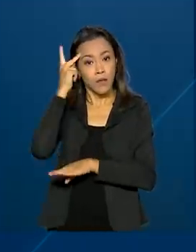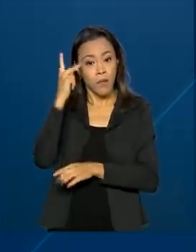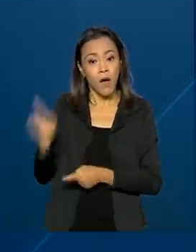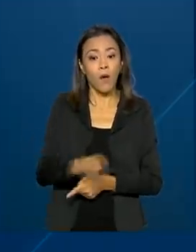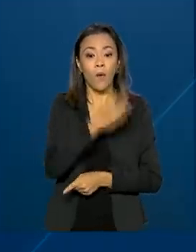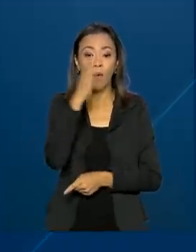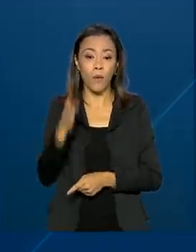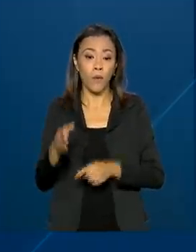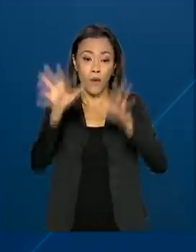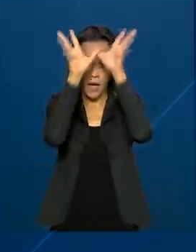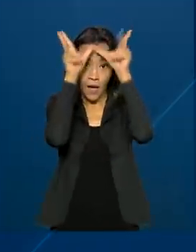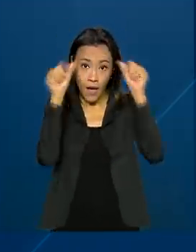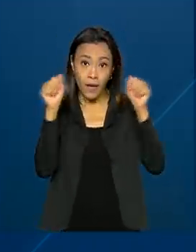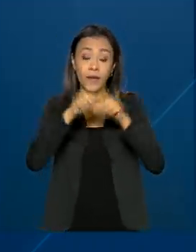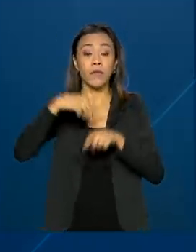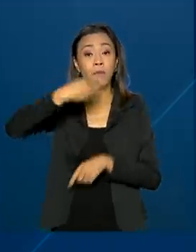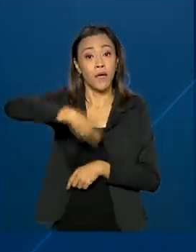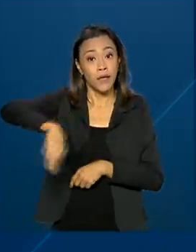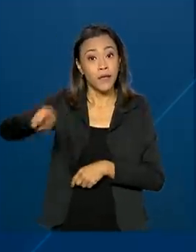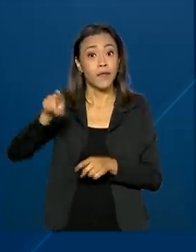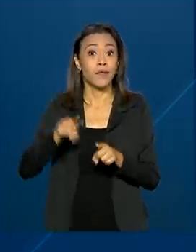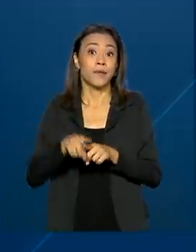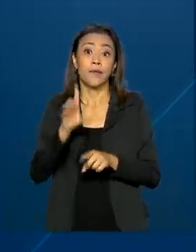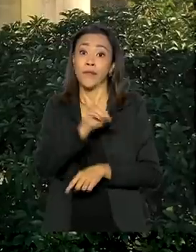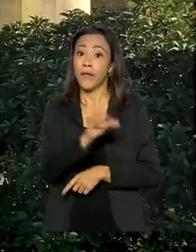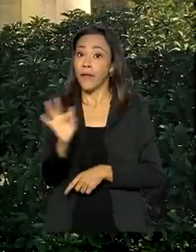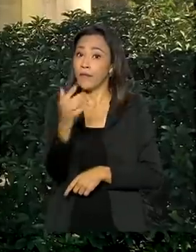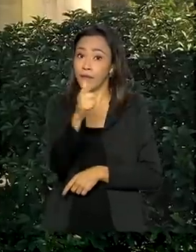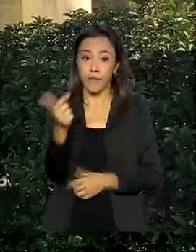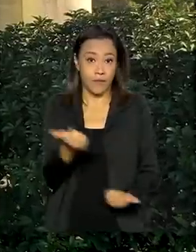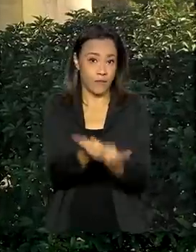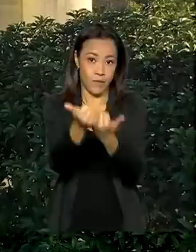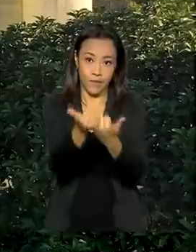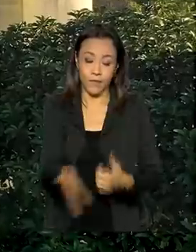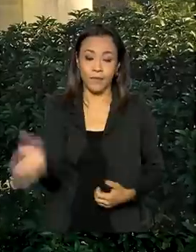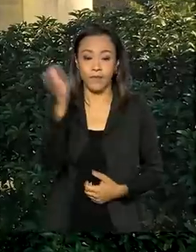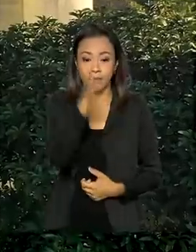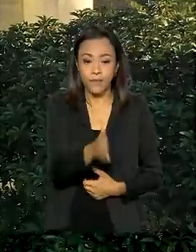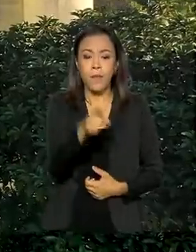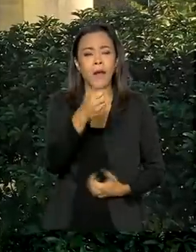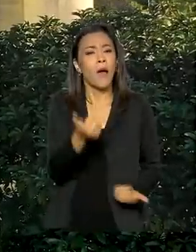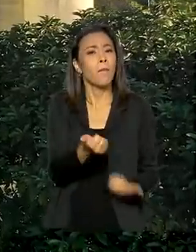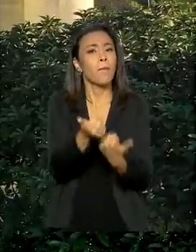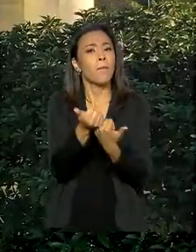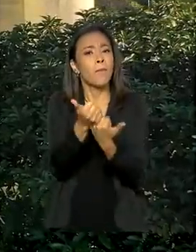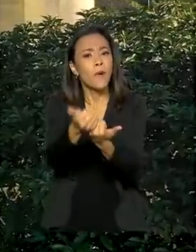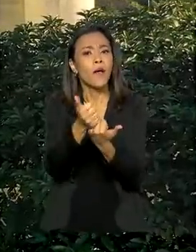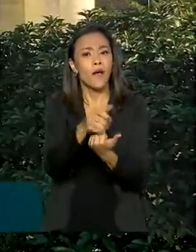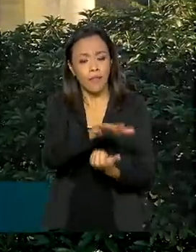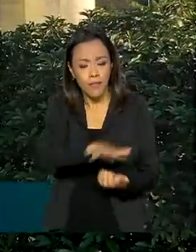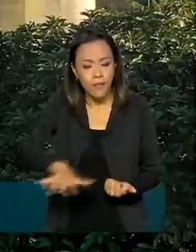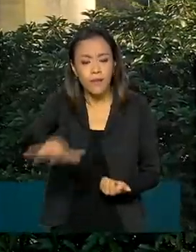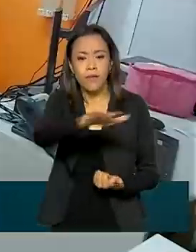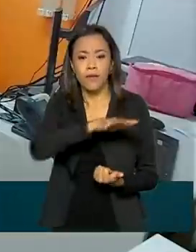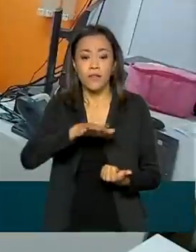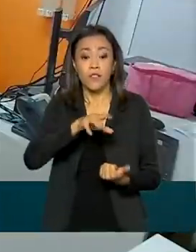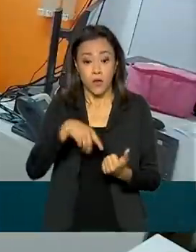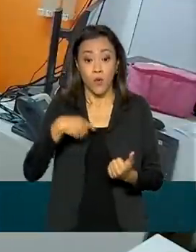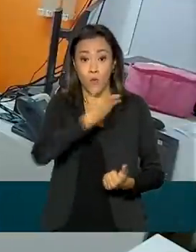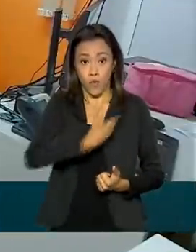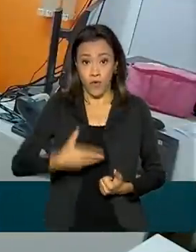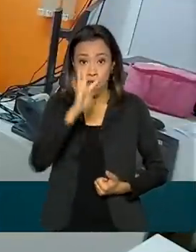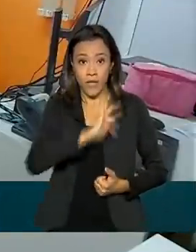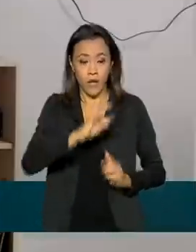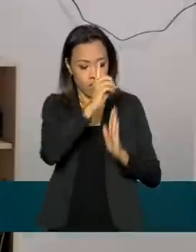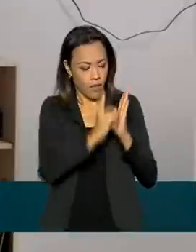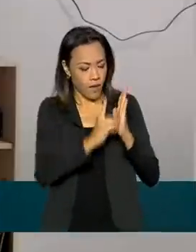Distrito Federal e Maranhão não contam com esse tipo de apoio. Para ajudar nesse cenário, o governo federal publicou um decreto que